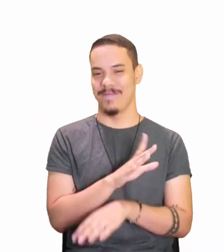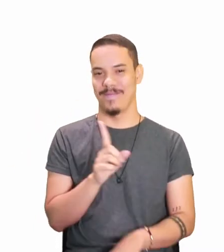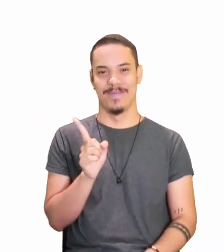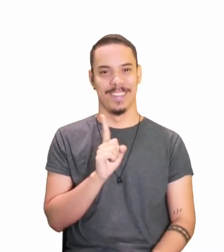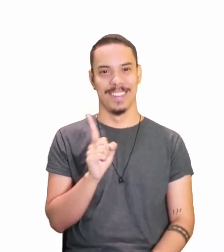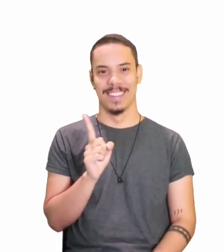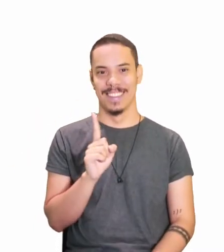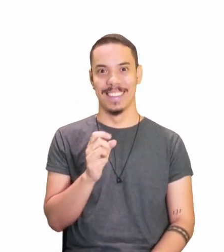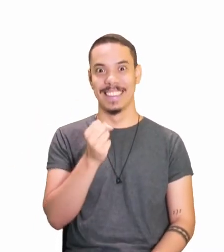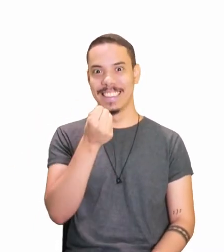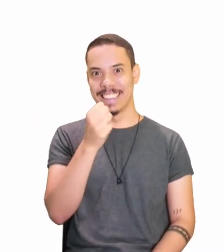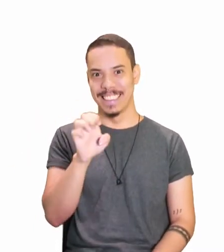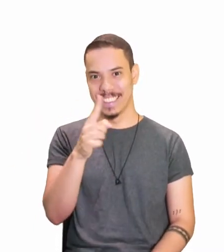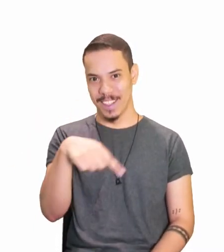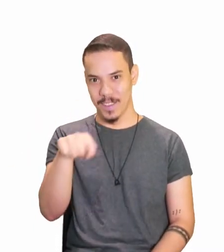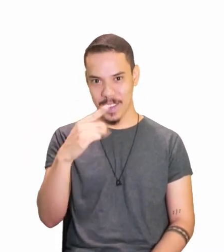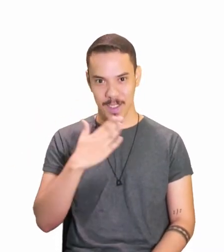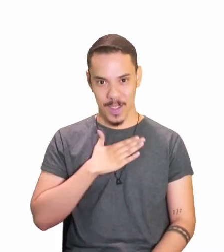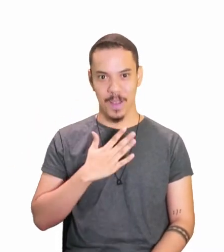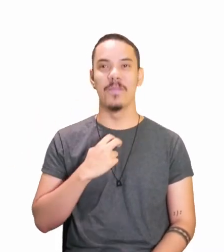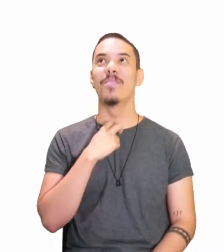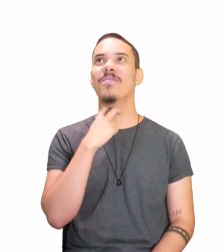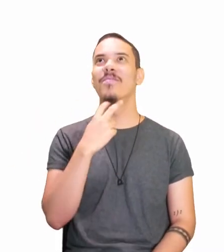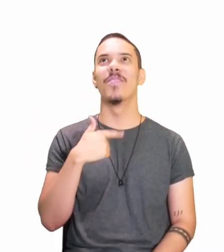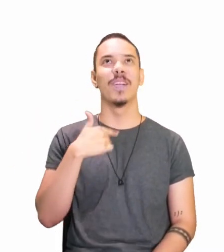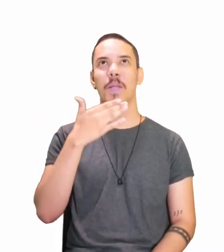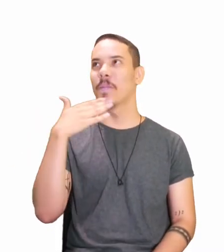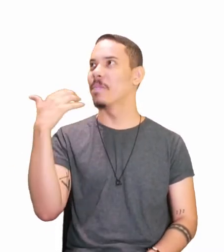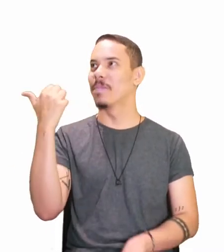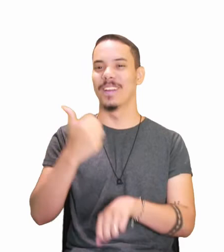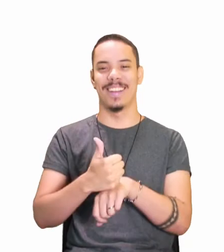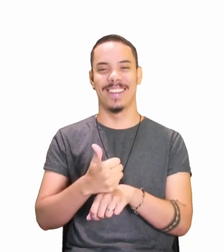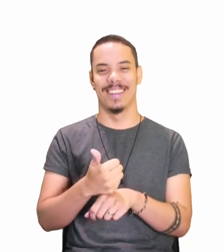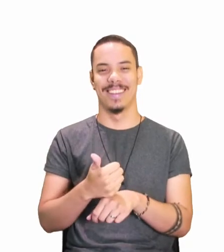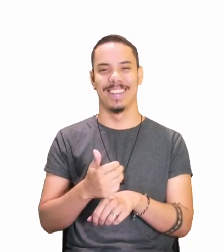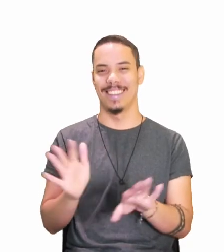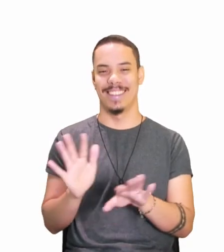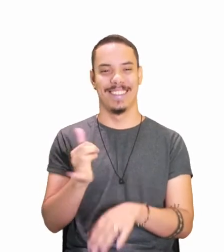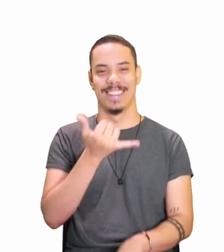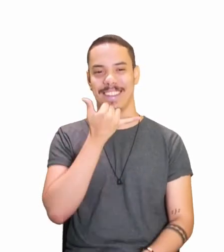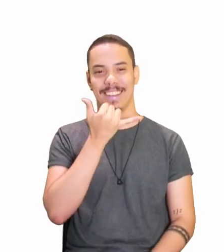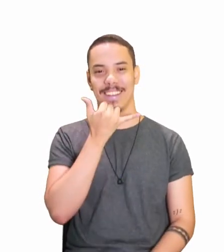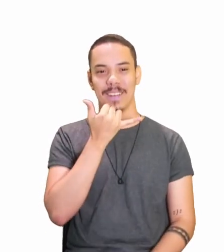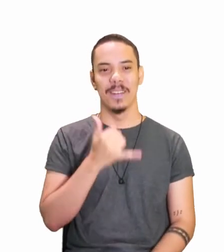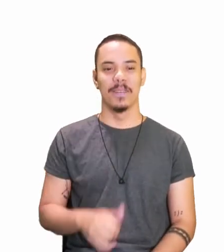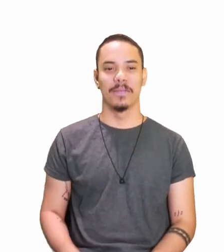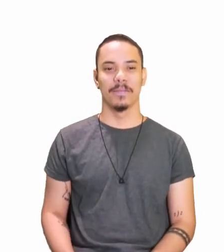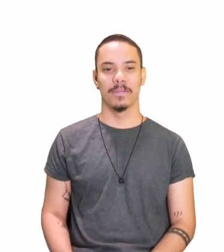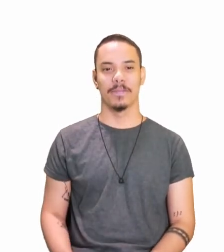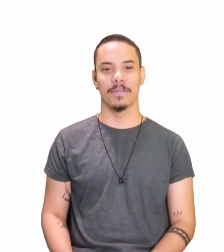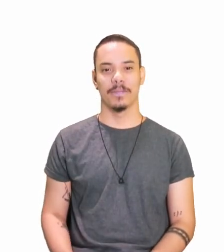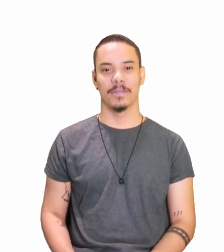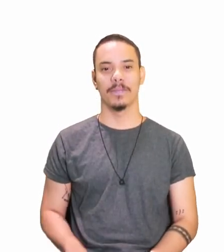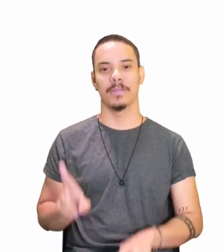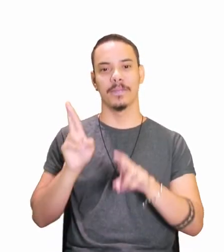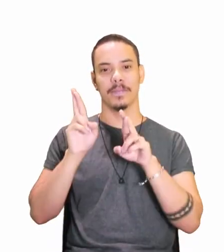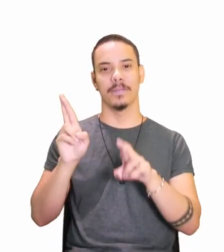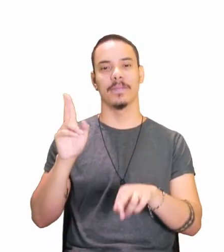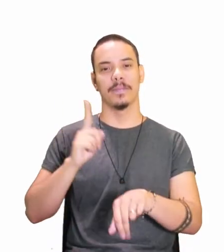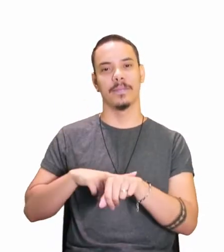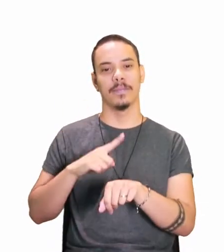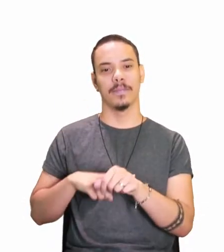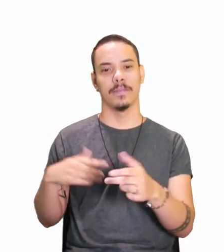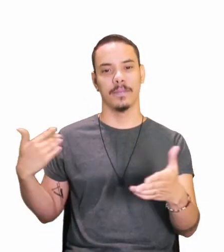voz, me contrate, né, amadinho? Eu sou melhor, aqui na aula mesmo, então, vamos lá, espero que o tempo